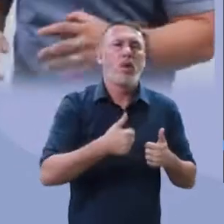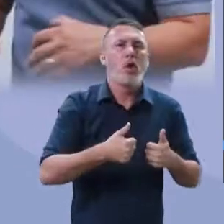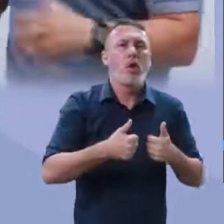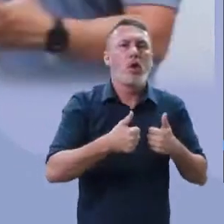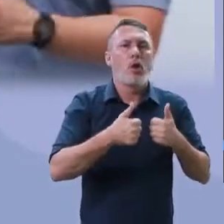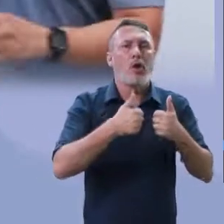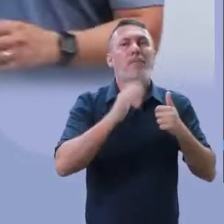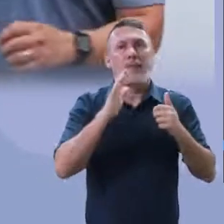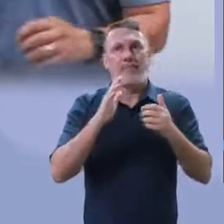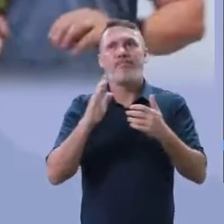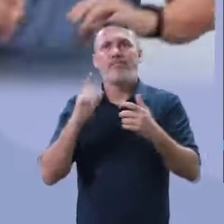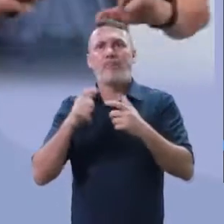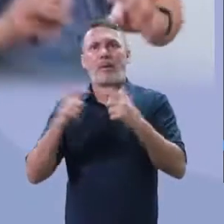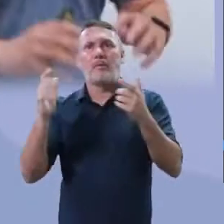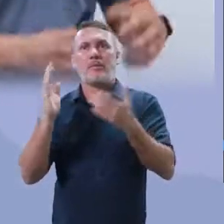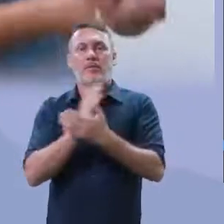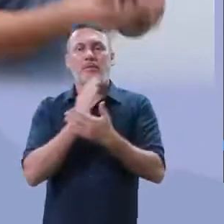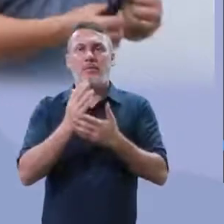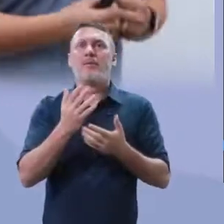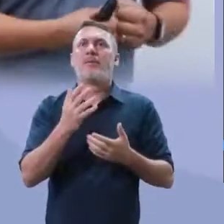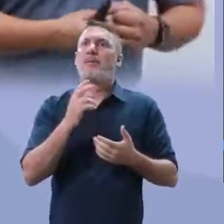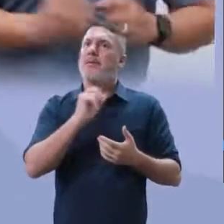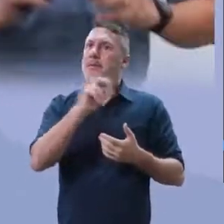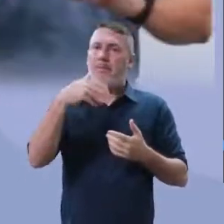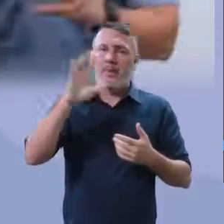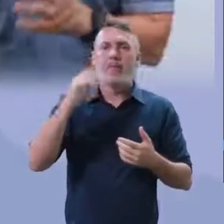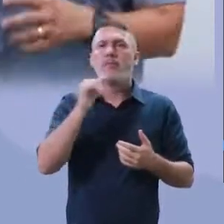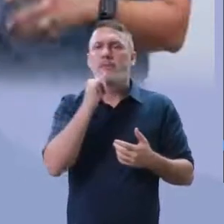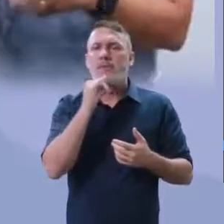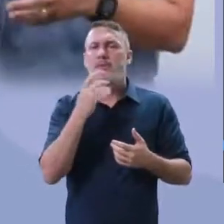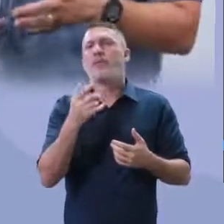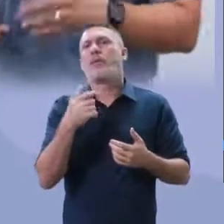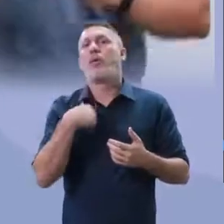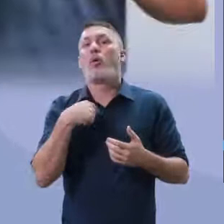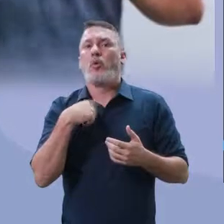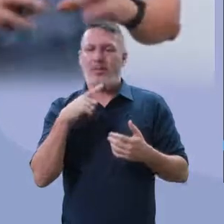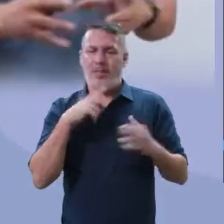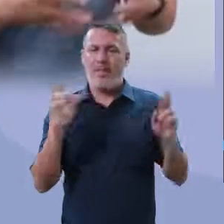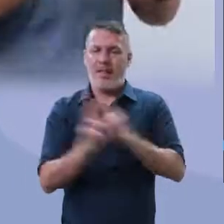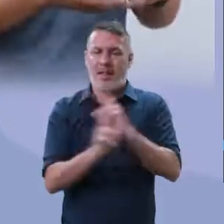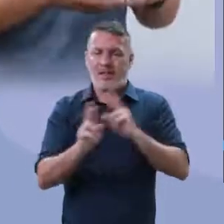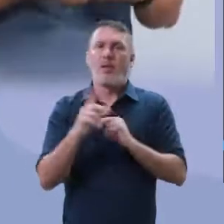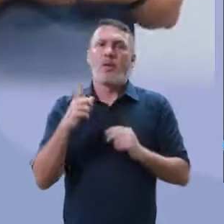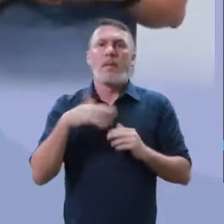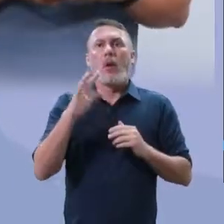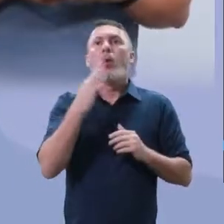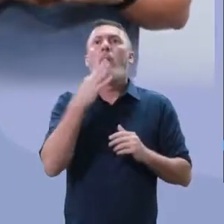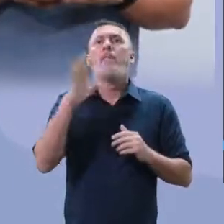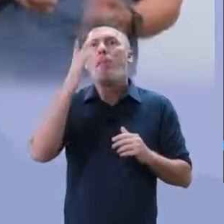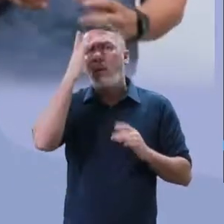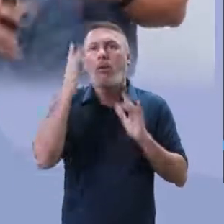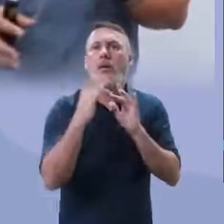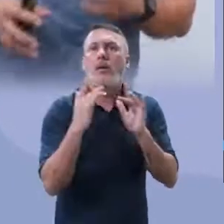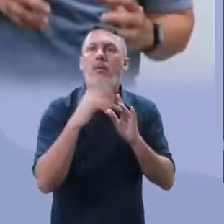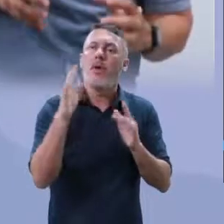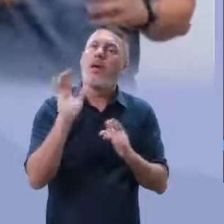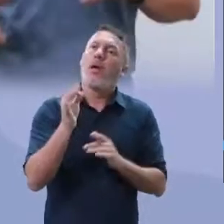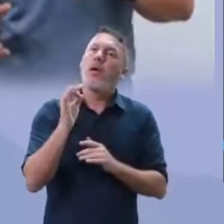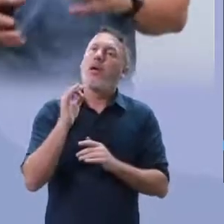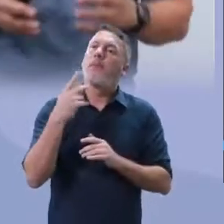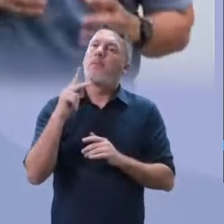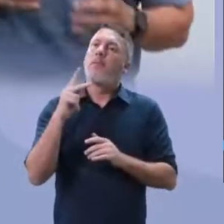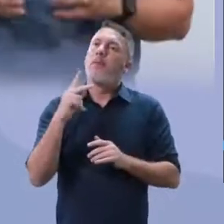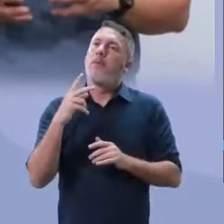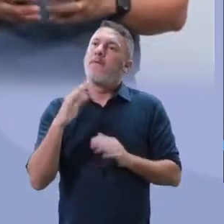Olha, eu conheci mais o meu esposo, eu conheci mais a minha esposa, eu conheci mais o meu pai, eu conheci mais... É verdade. E é verdade que nós